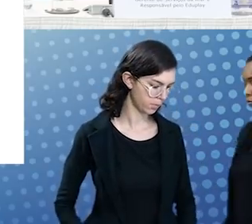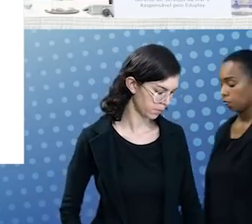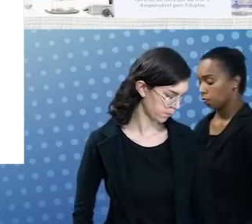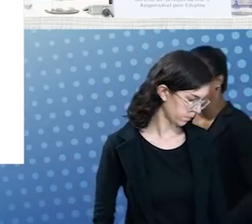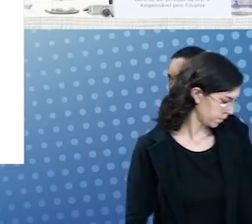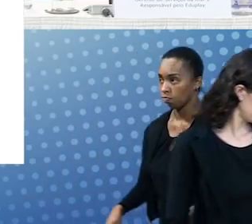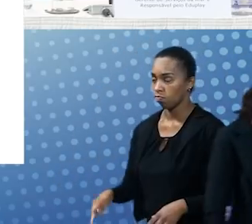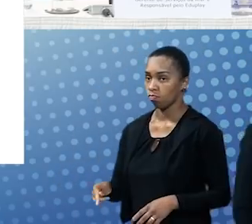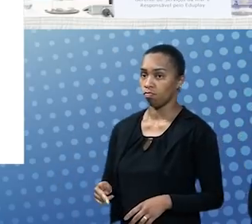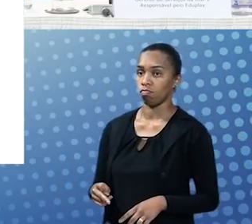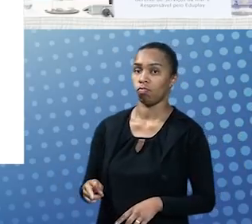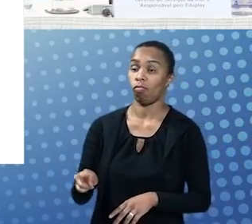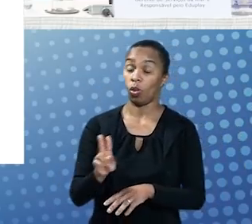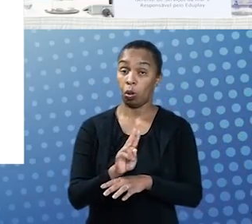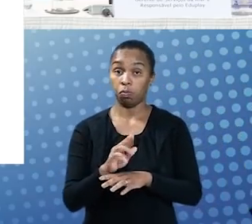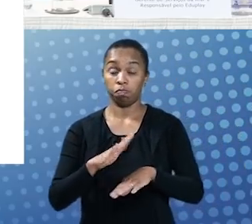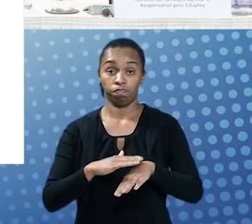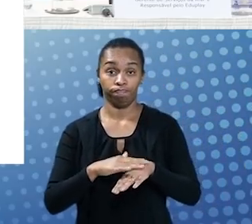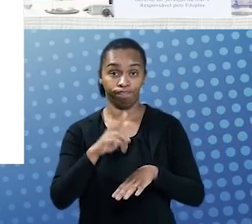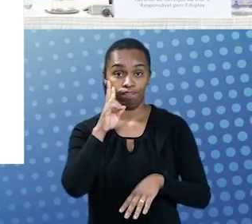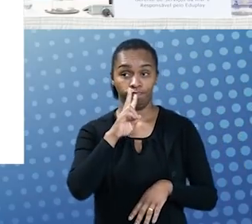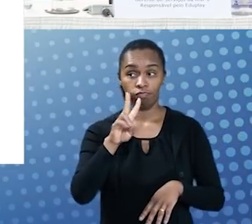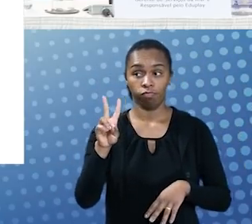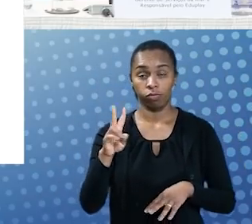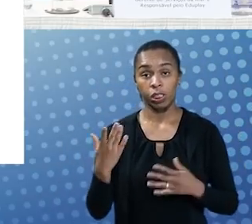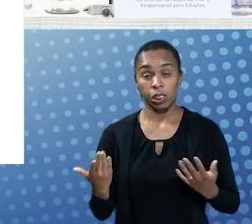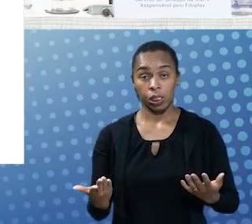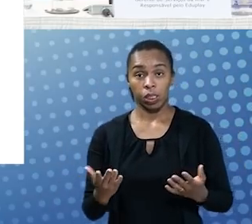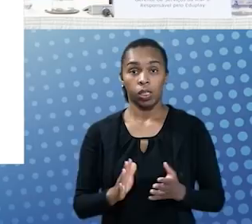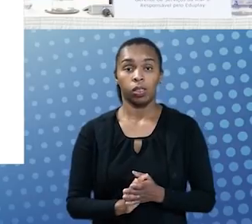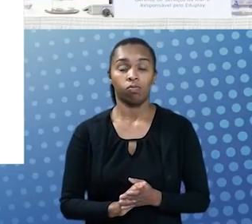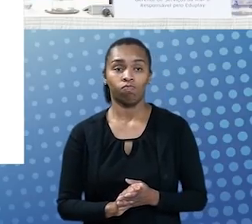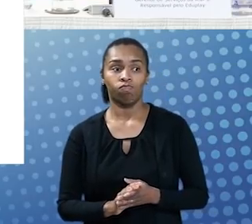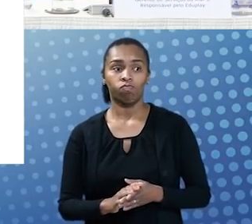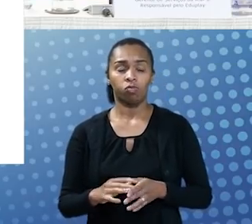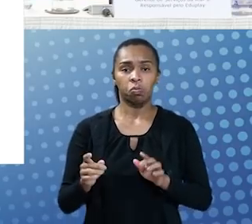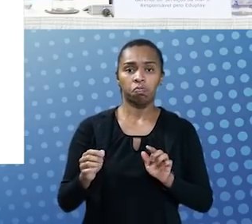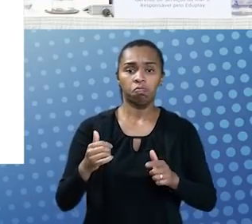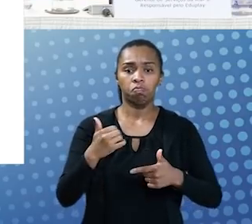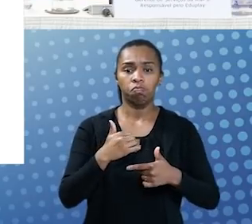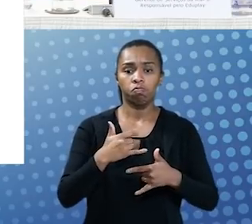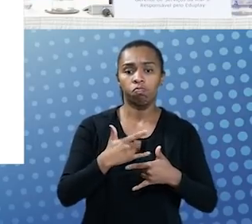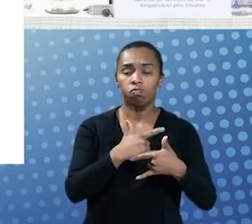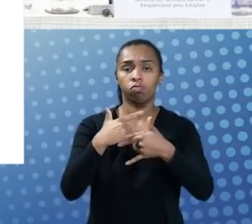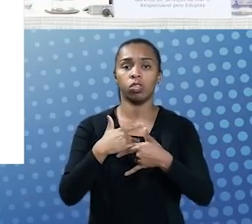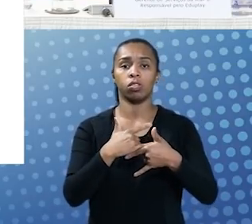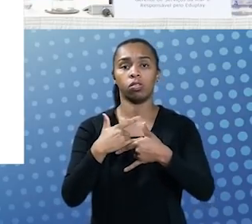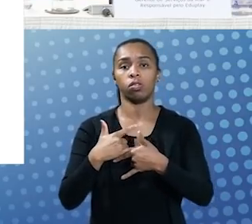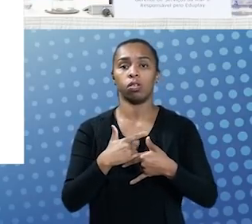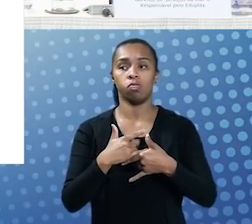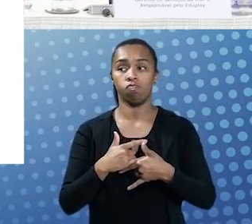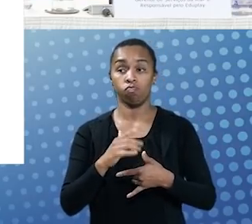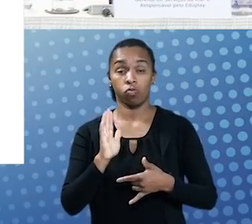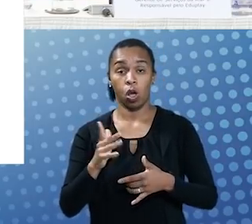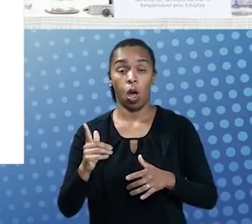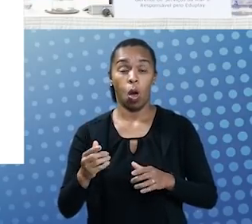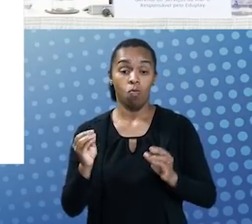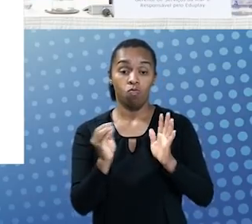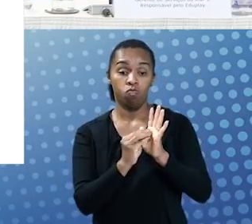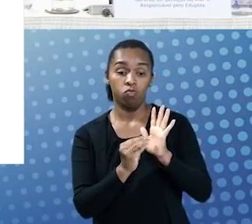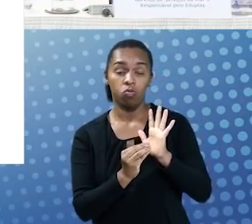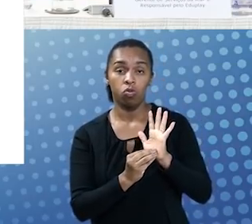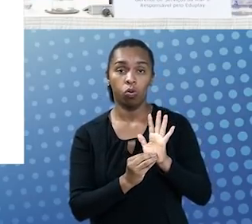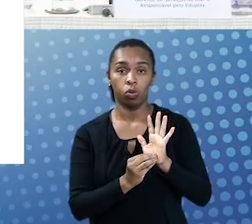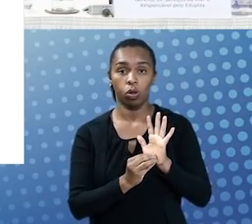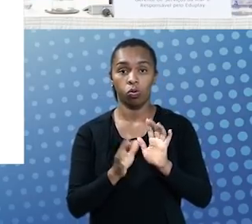populares, os vídeos mais vistos, e uma vez que ele se loga através da Federação Café, ele passa a ter o conteúdo que é dele.